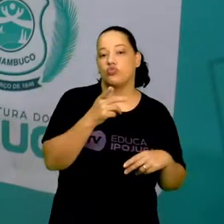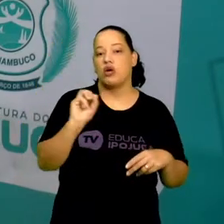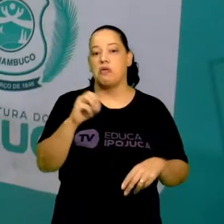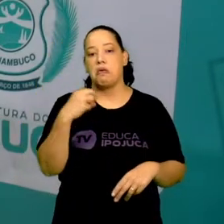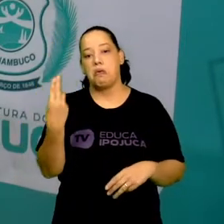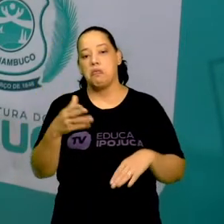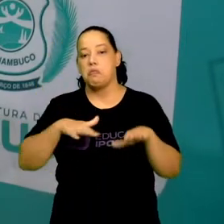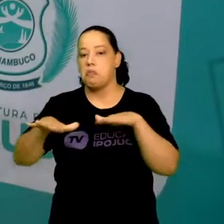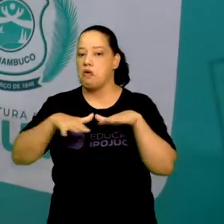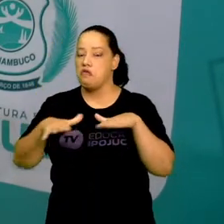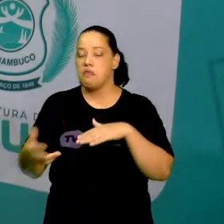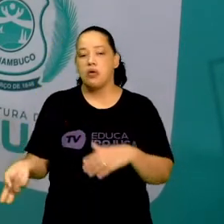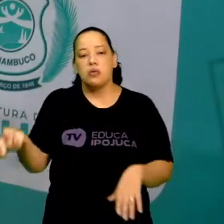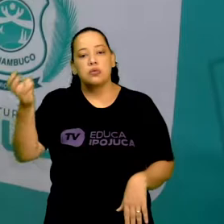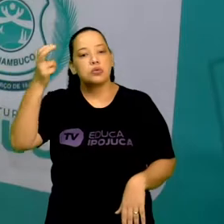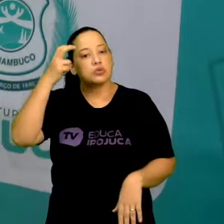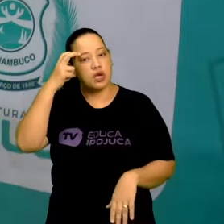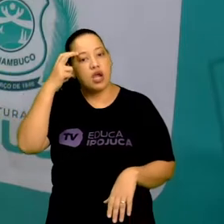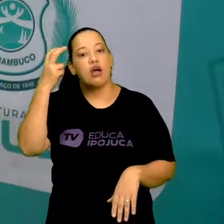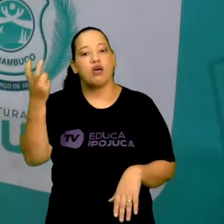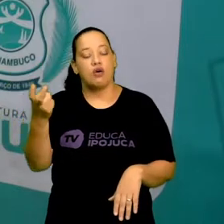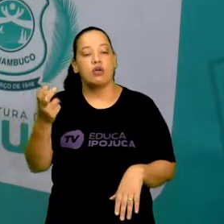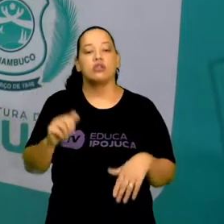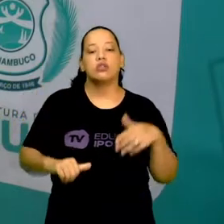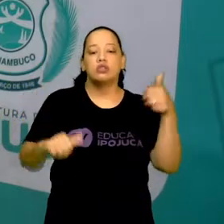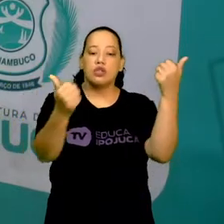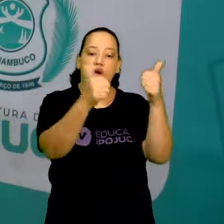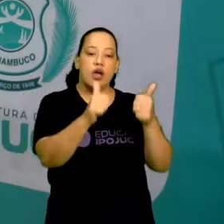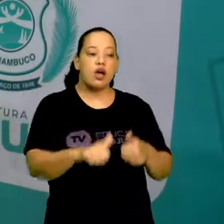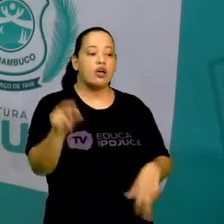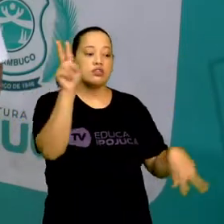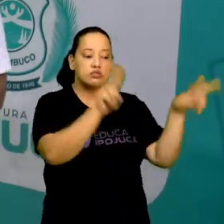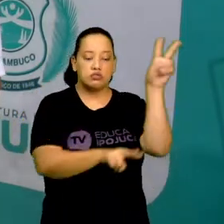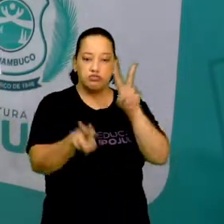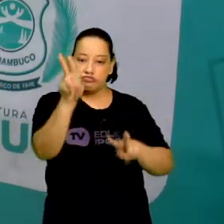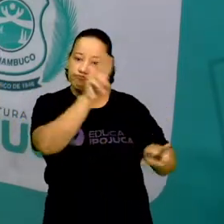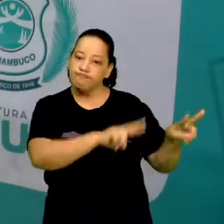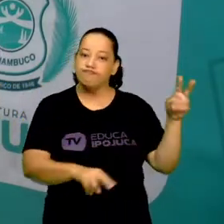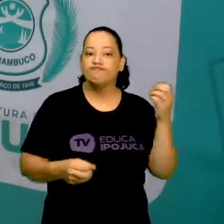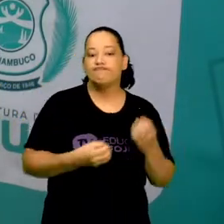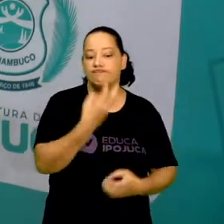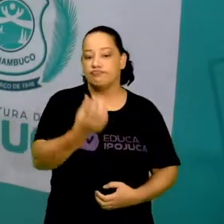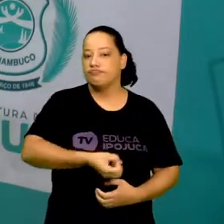culturais realmente. Então, a arte visual, ela brota nesse processo.